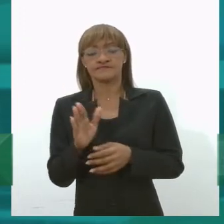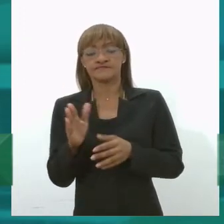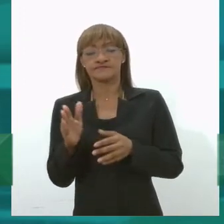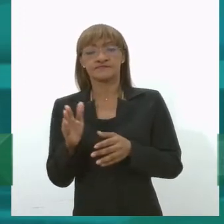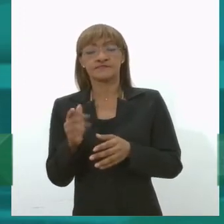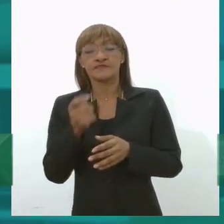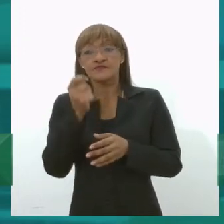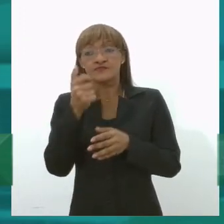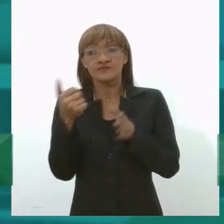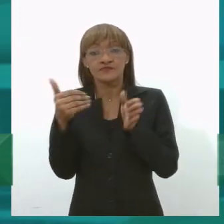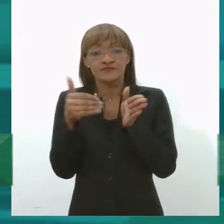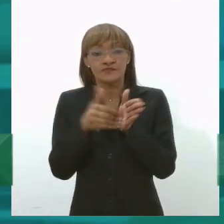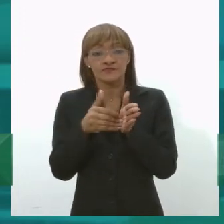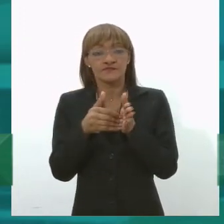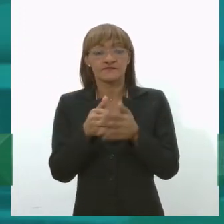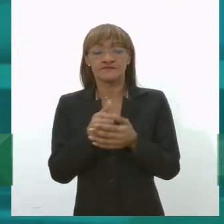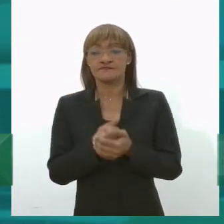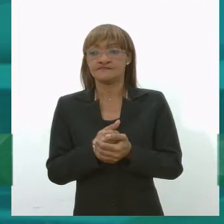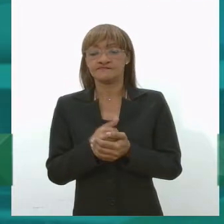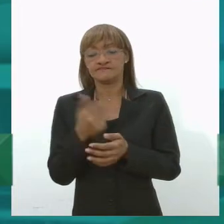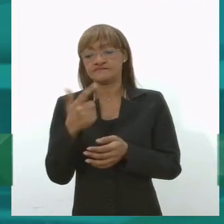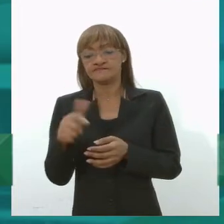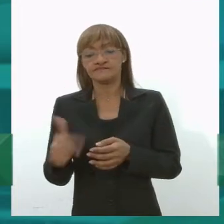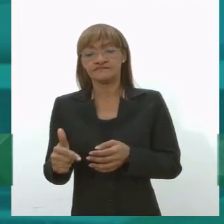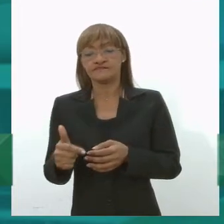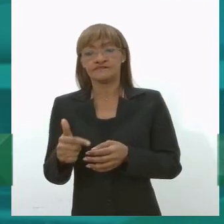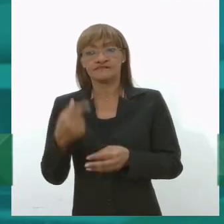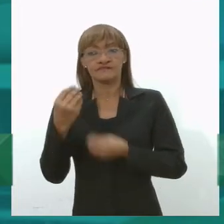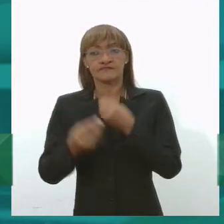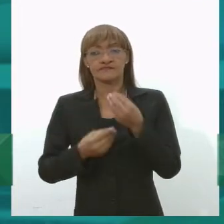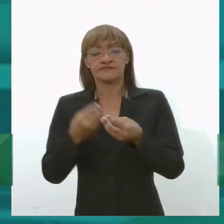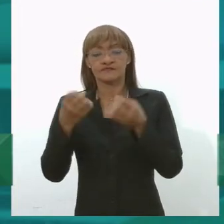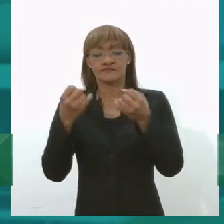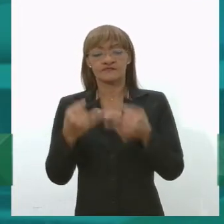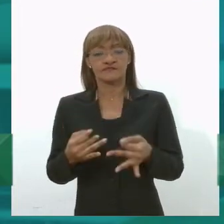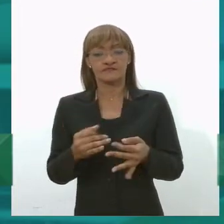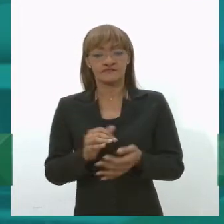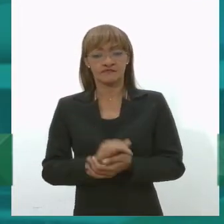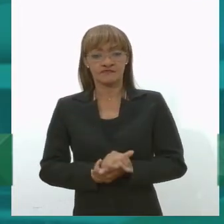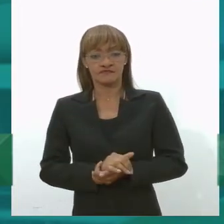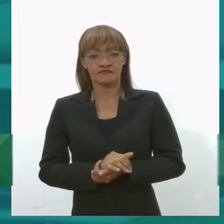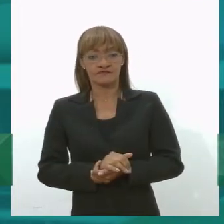elo da cadeia quando você não tem mais nada que você pode fazer pelo menos recuperar a energia